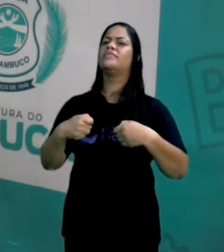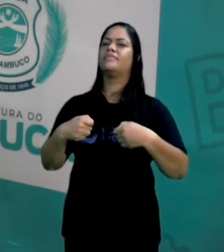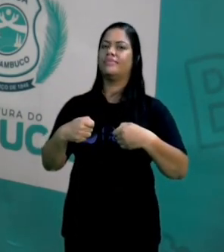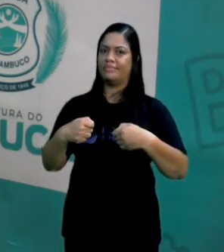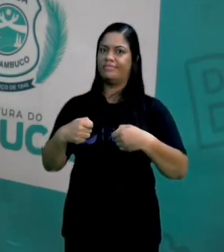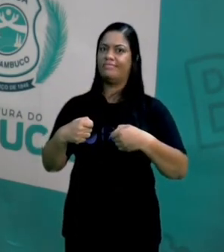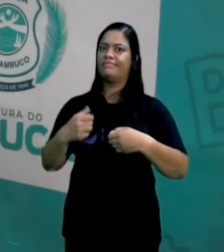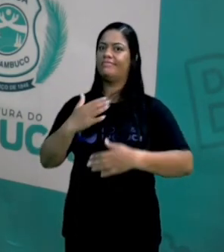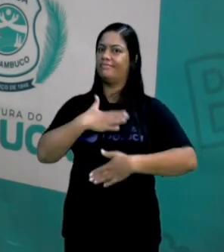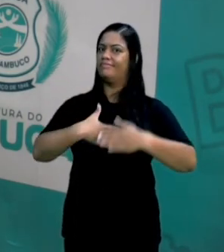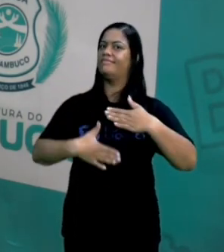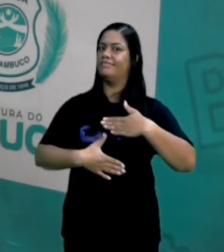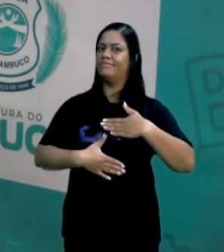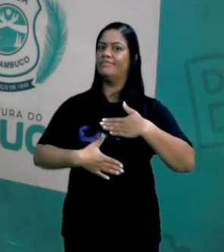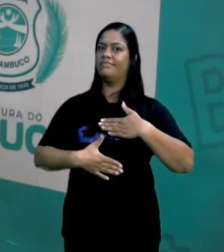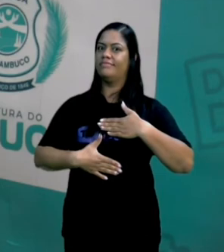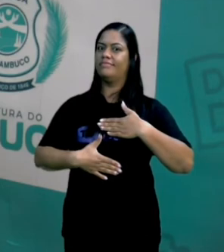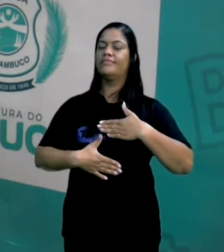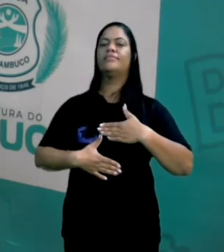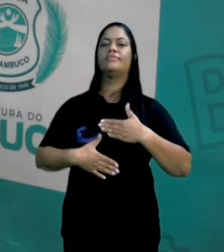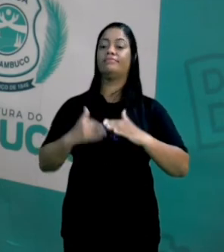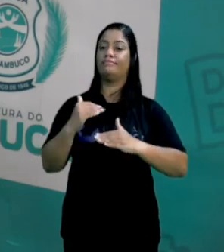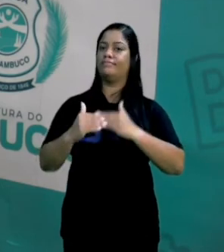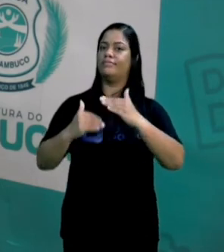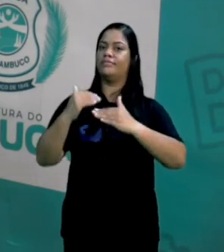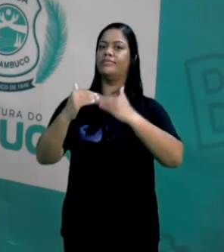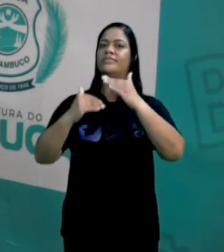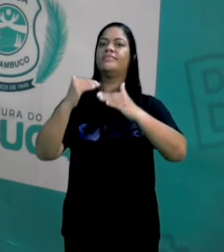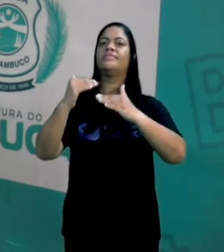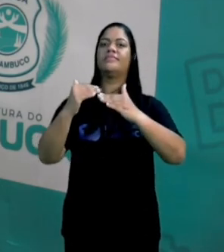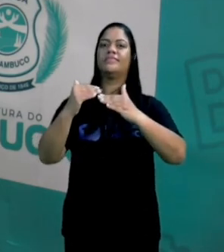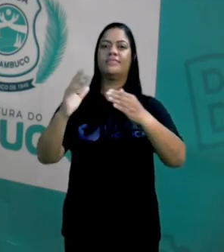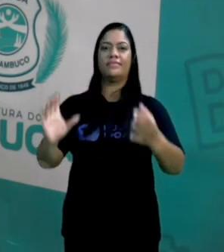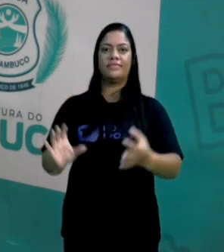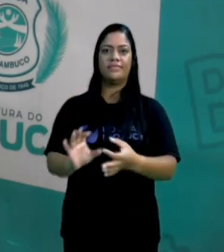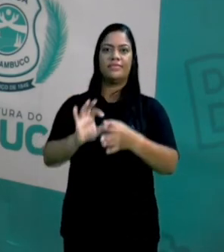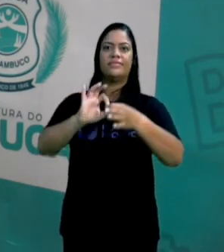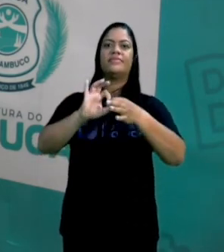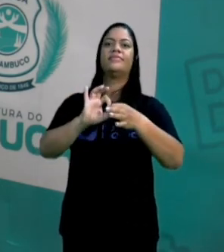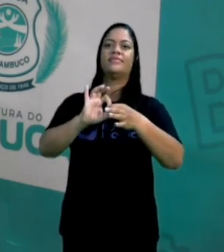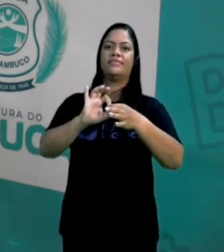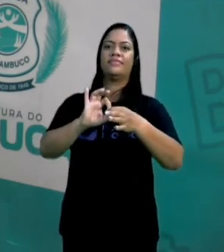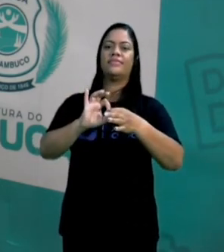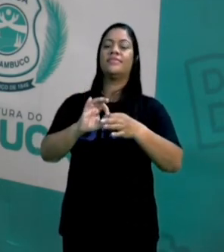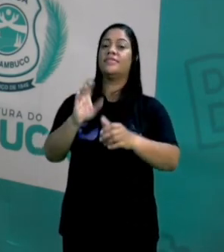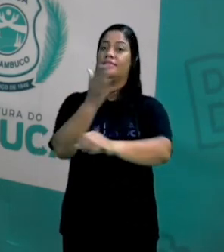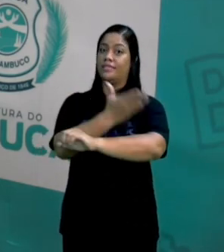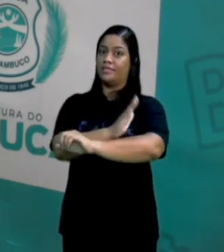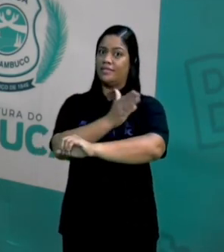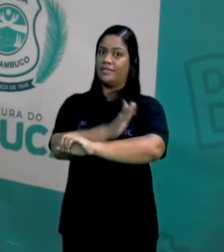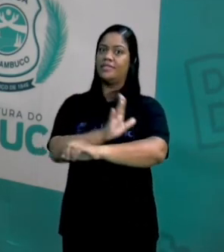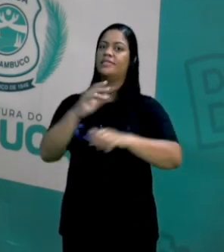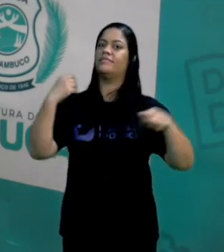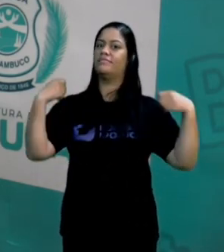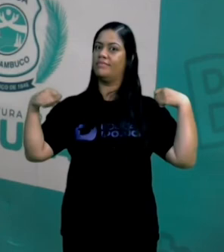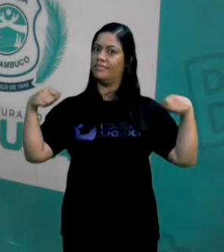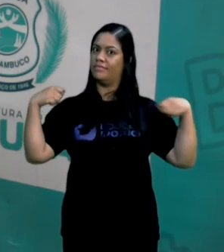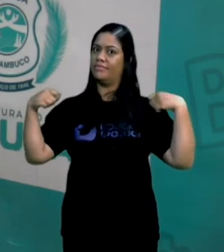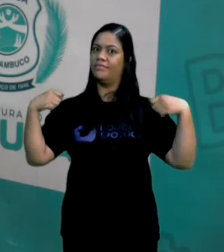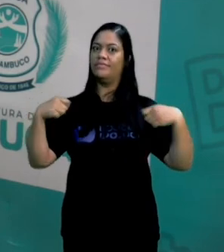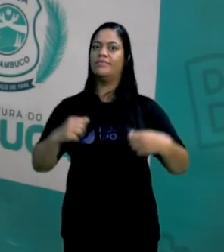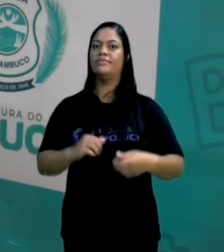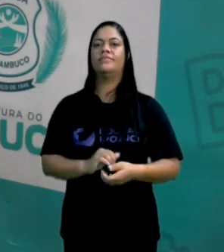para o seu organismo para ele poder desenvolver e associar isso ao treinamento, associar isso ao